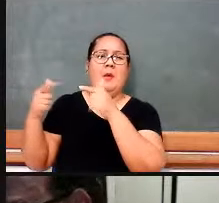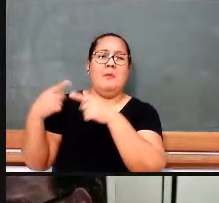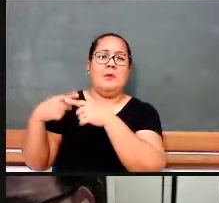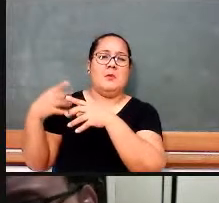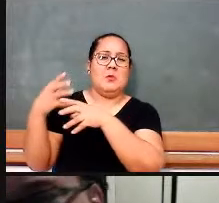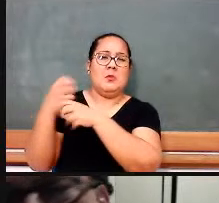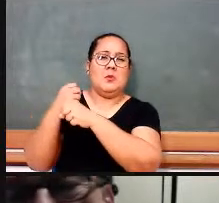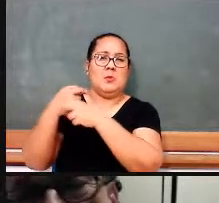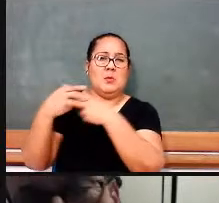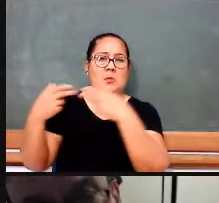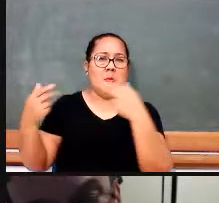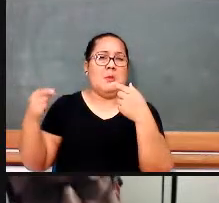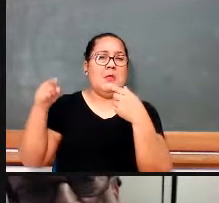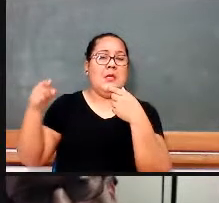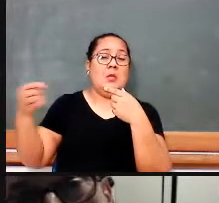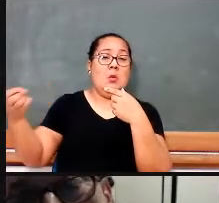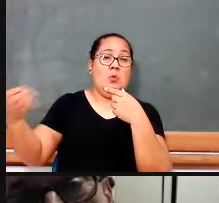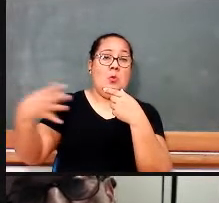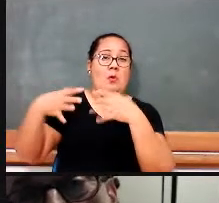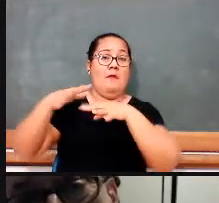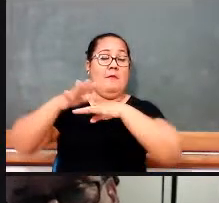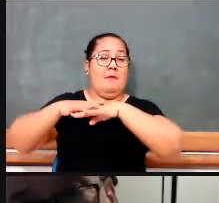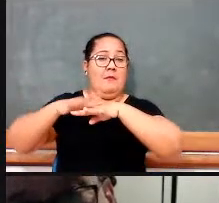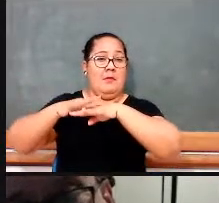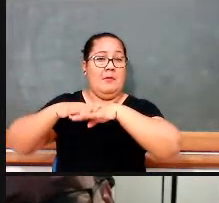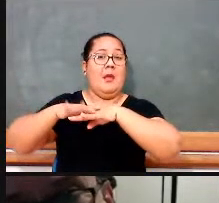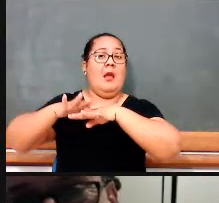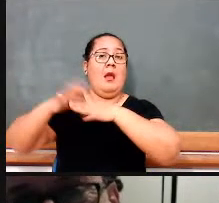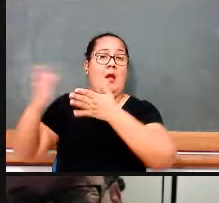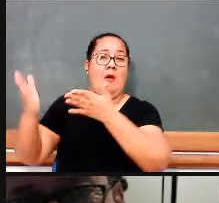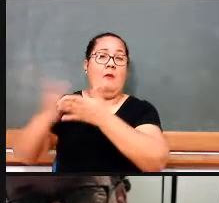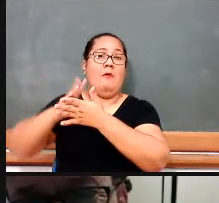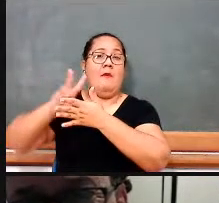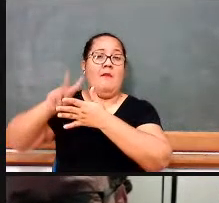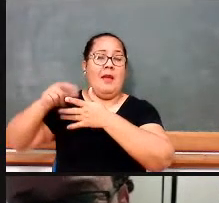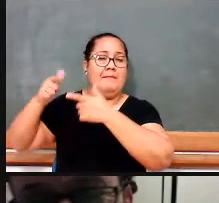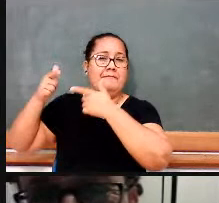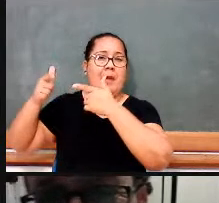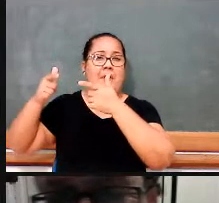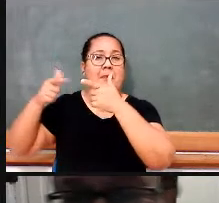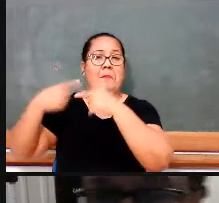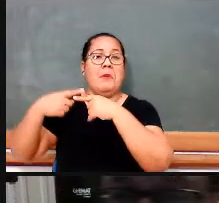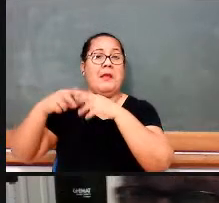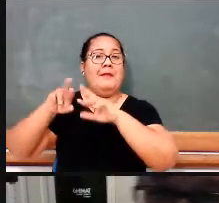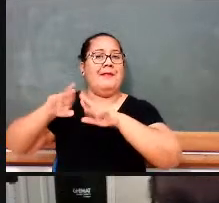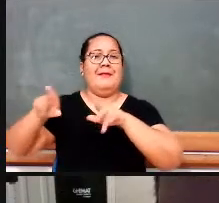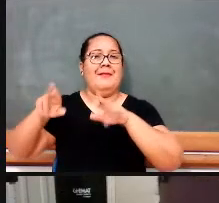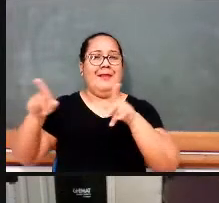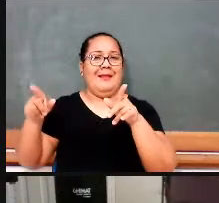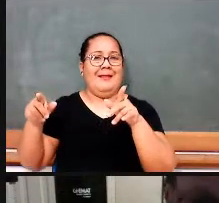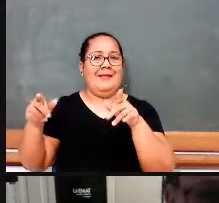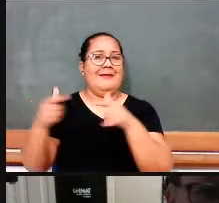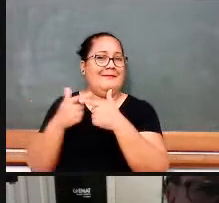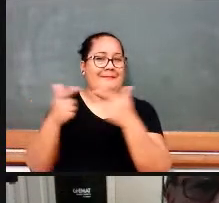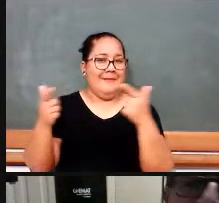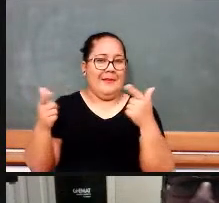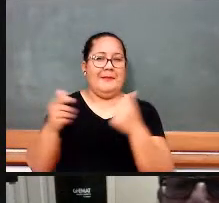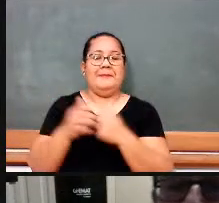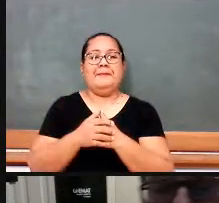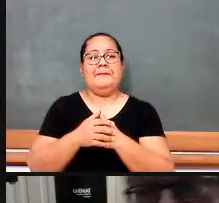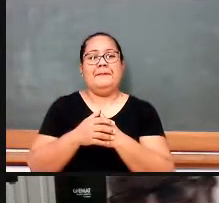matemática moderna e, como eu disse, vai ser criticada porque isso não estava condizente com a aprendizagem dos alunos.